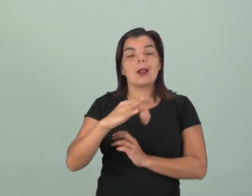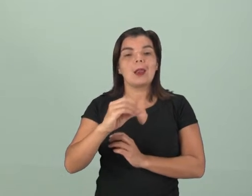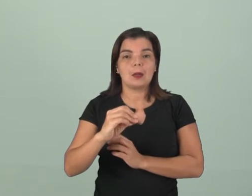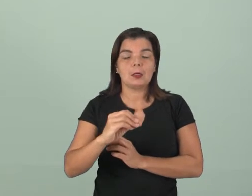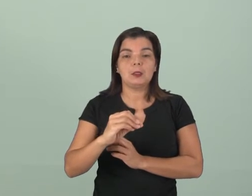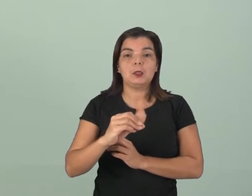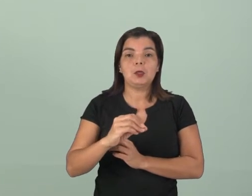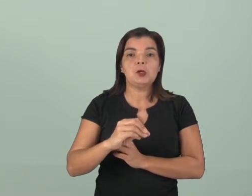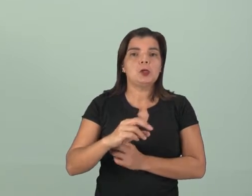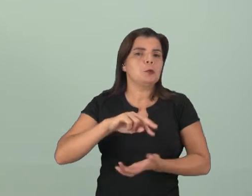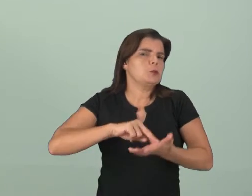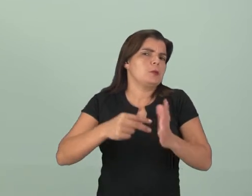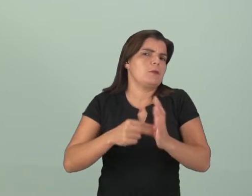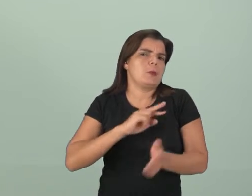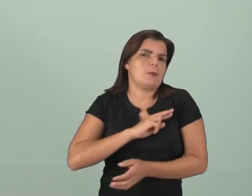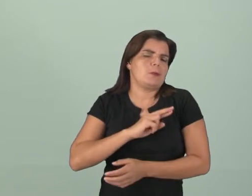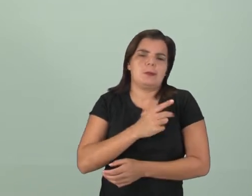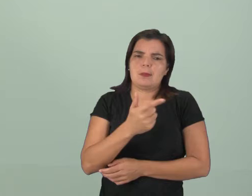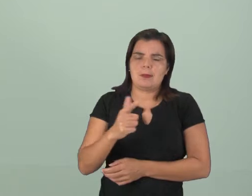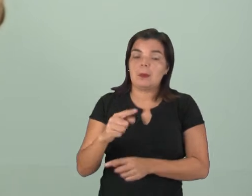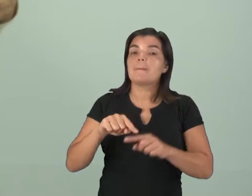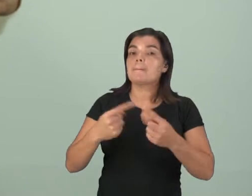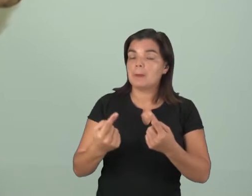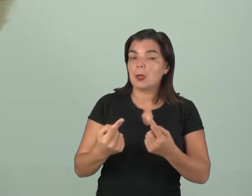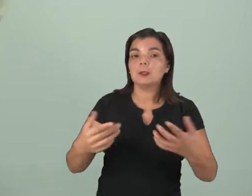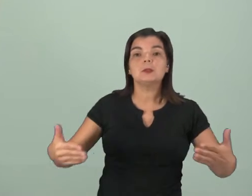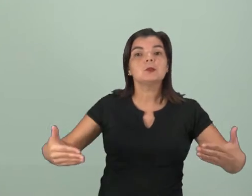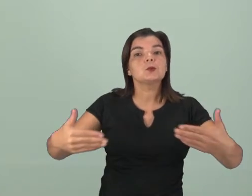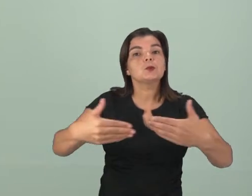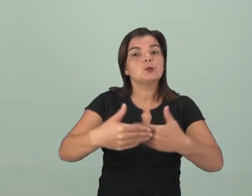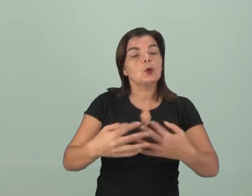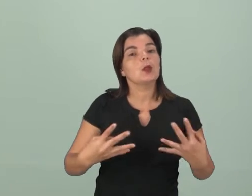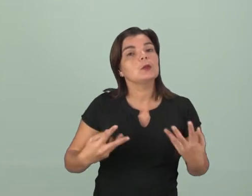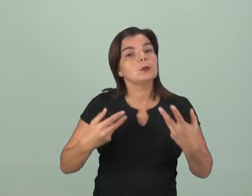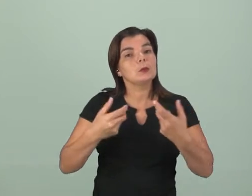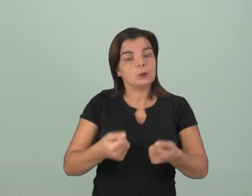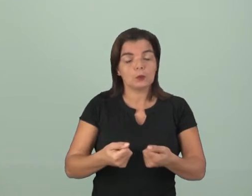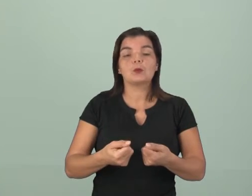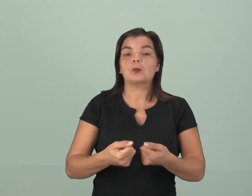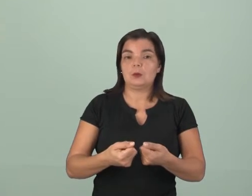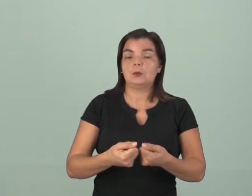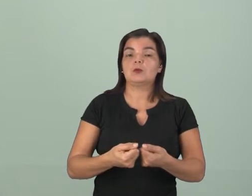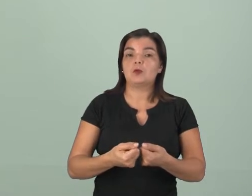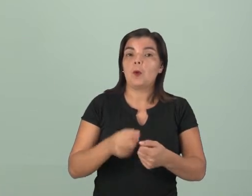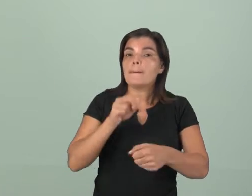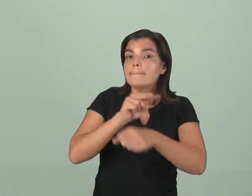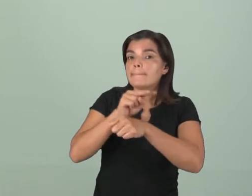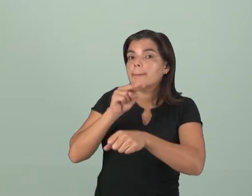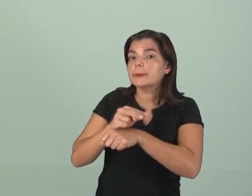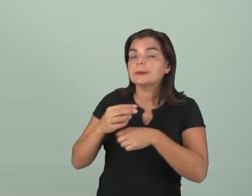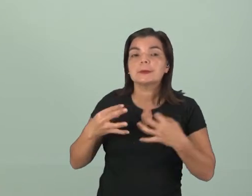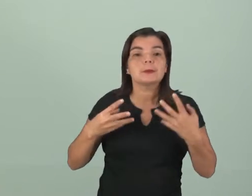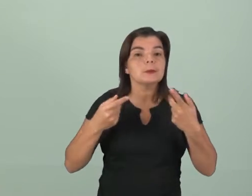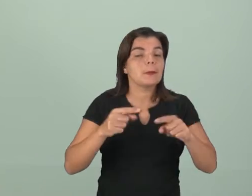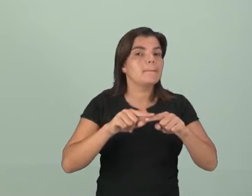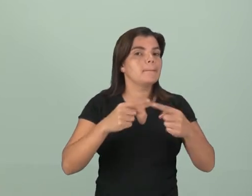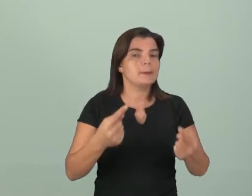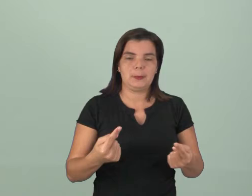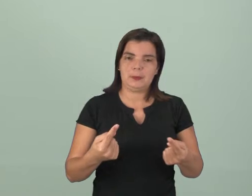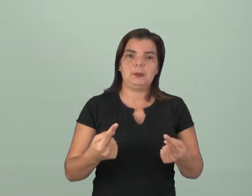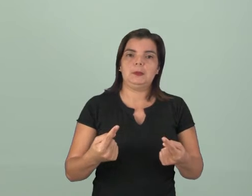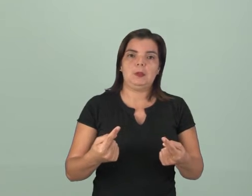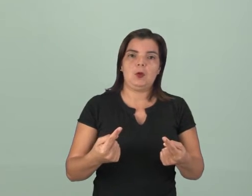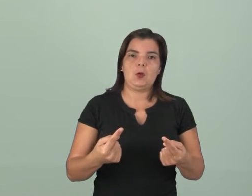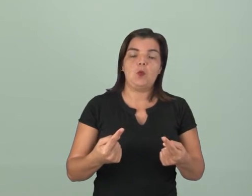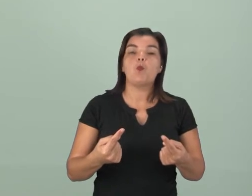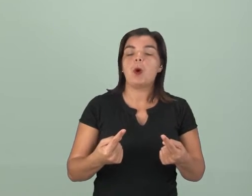é um Estado não religioso. Significa que ele acolhe a todas, protege todas, mas não